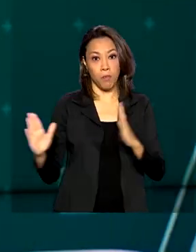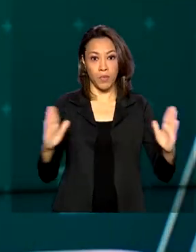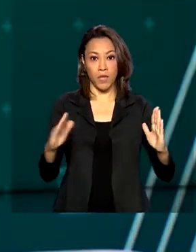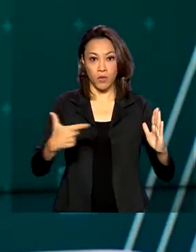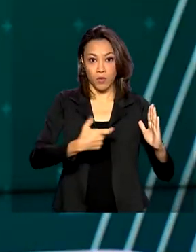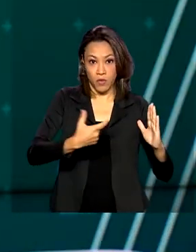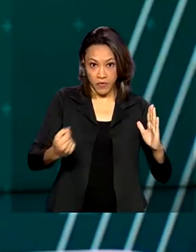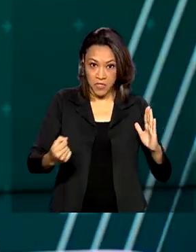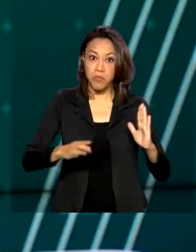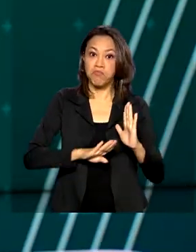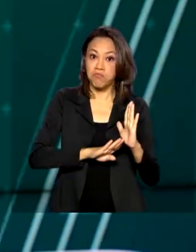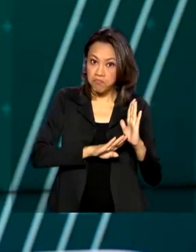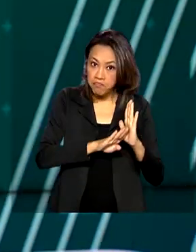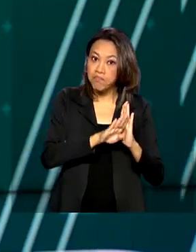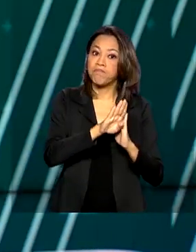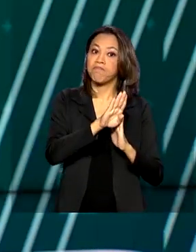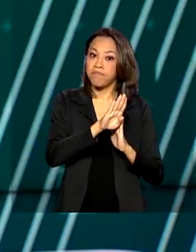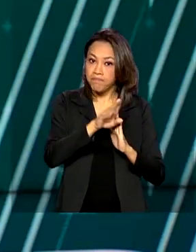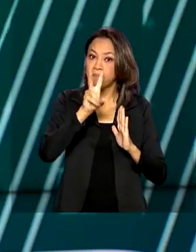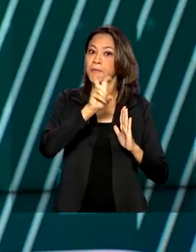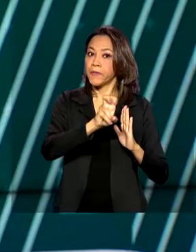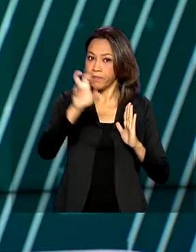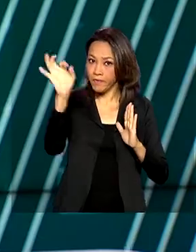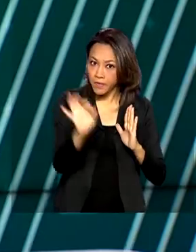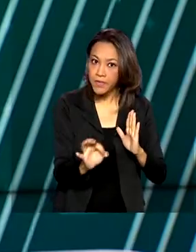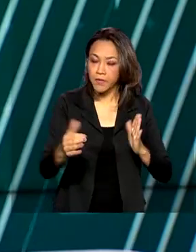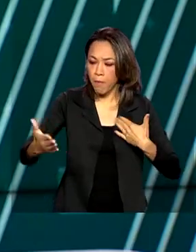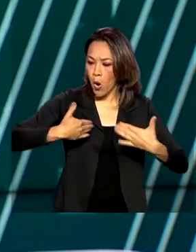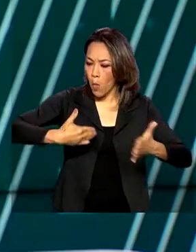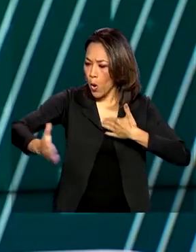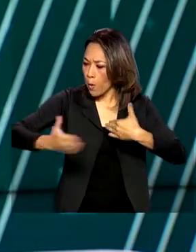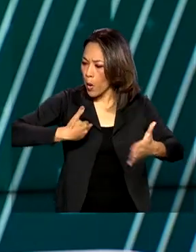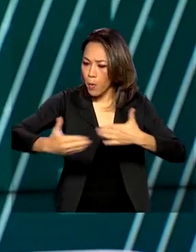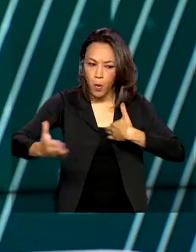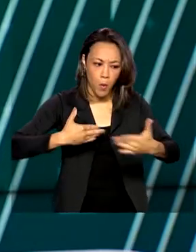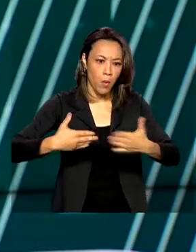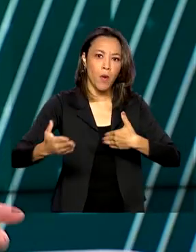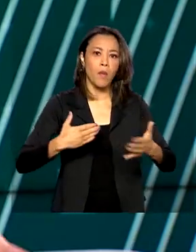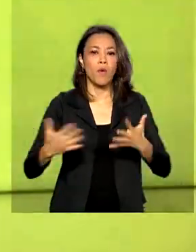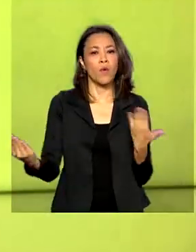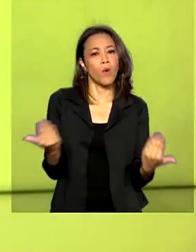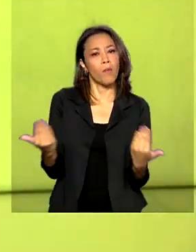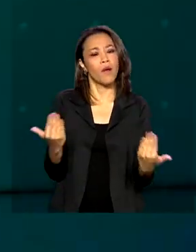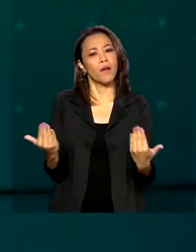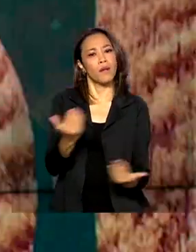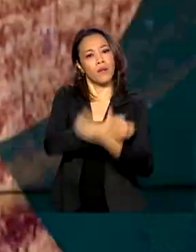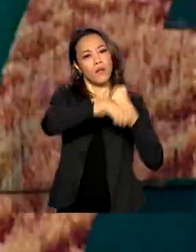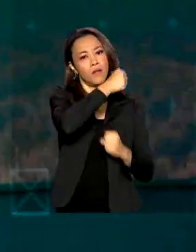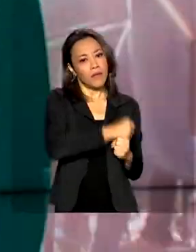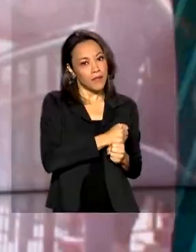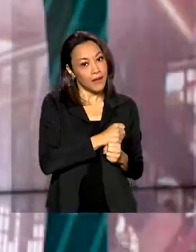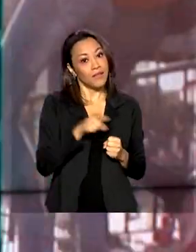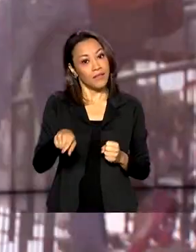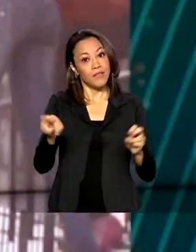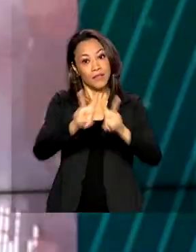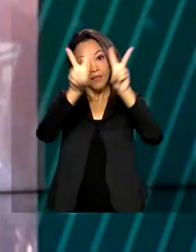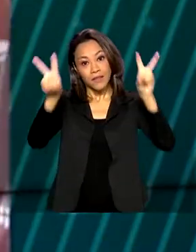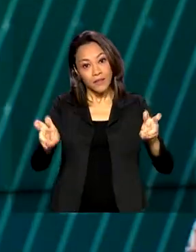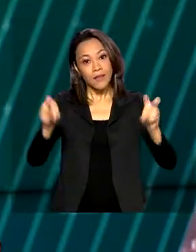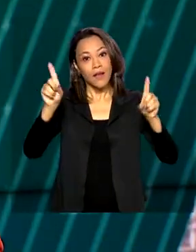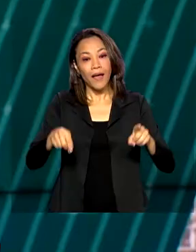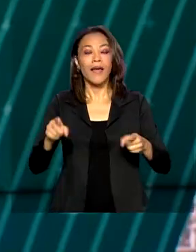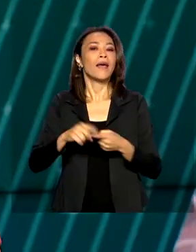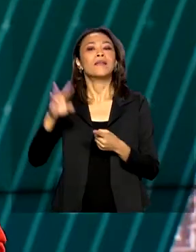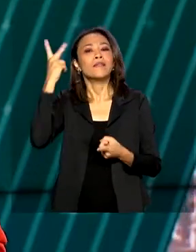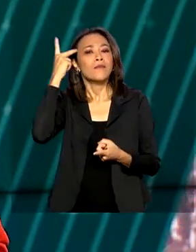crescimento de mais de 5% na movimentação das cargas em comparação ao ano anterior. Os destaques foram os terminais de